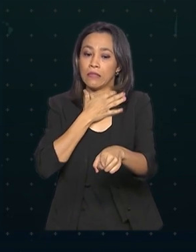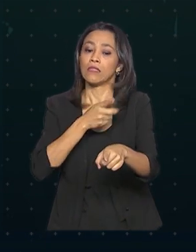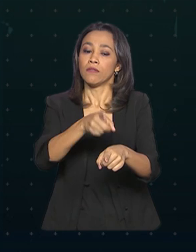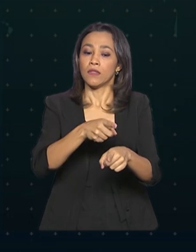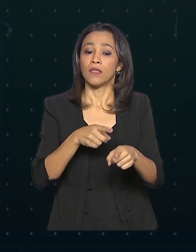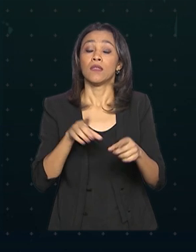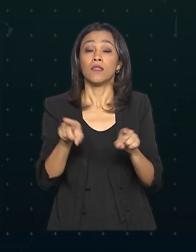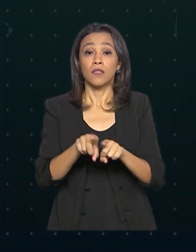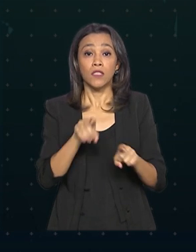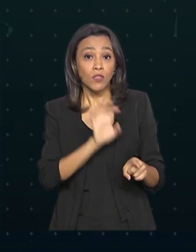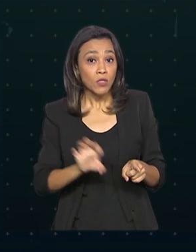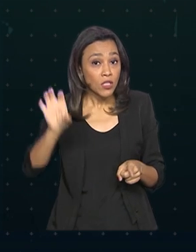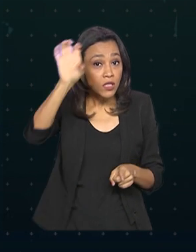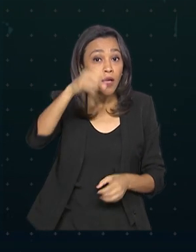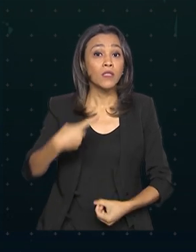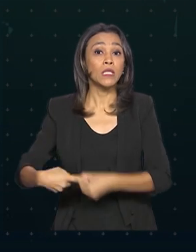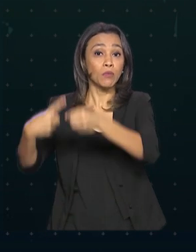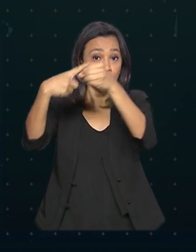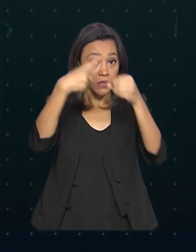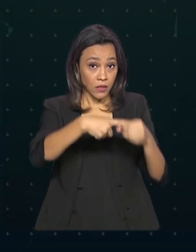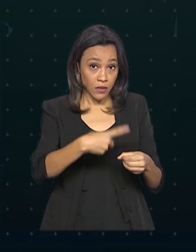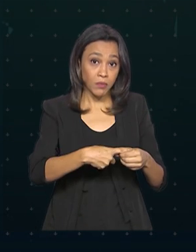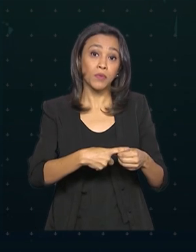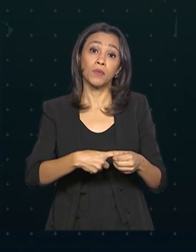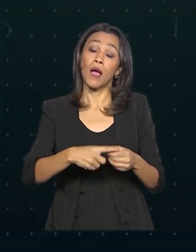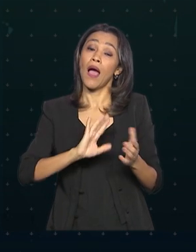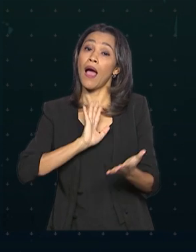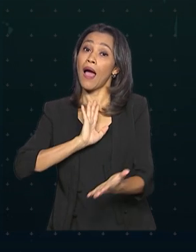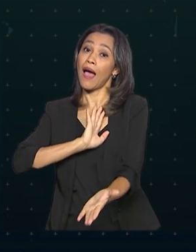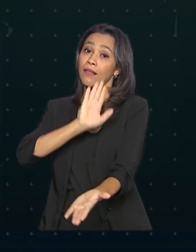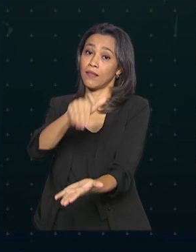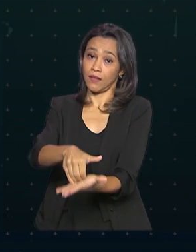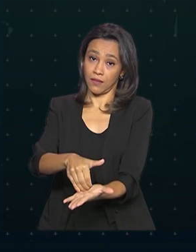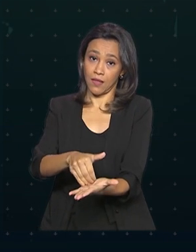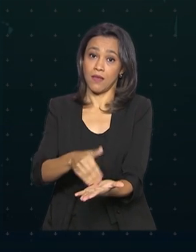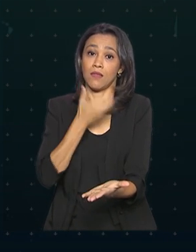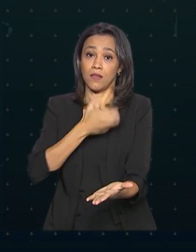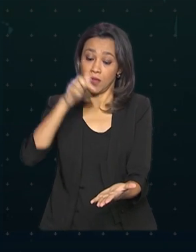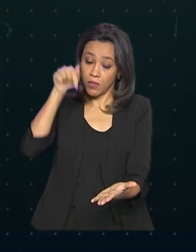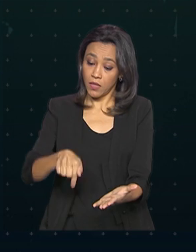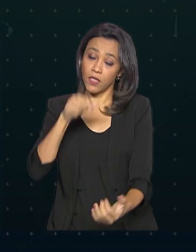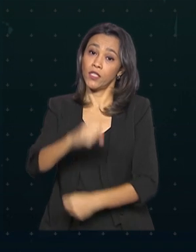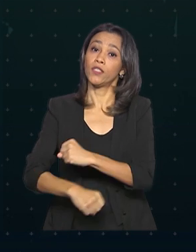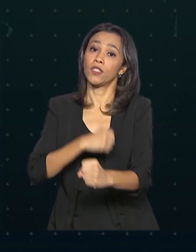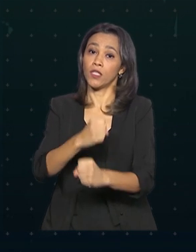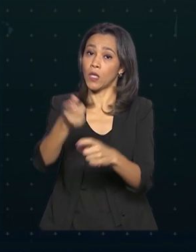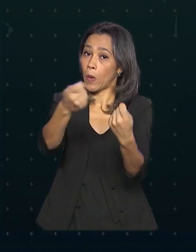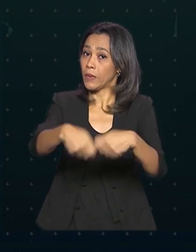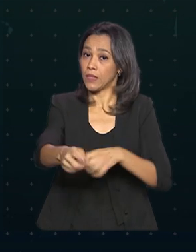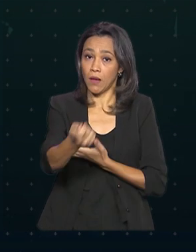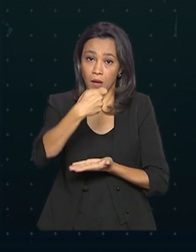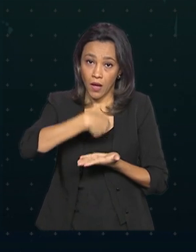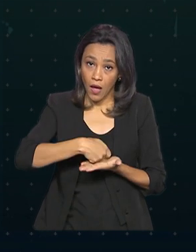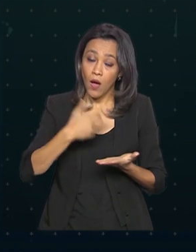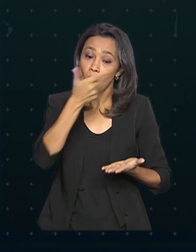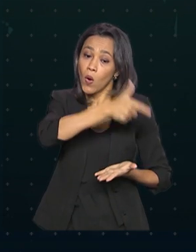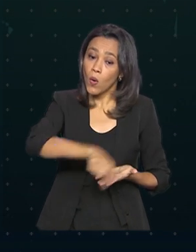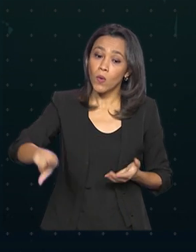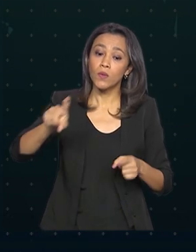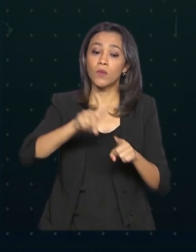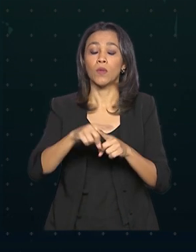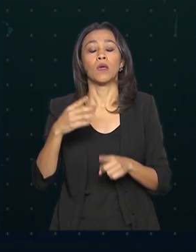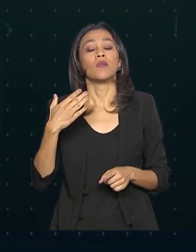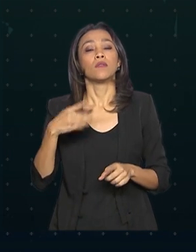dívida de estados e municípios com a União até dezembro deste ano. Também não precisarão ser pagos débitos com bancos